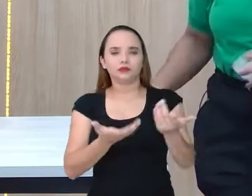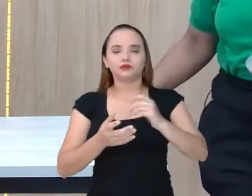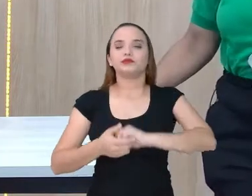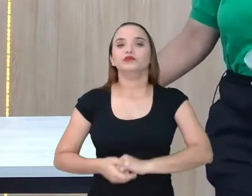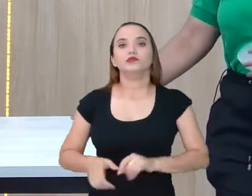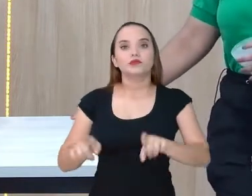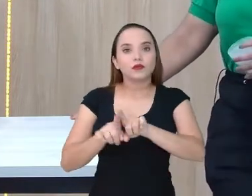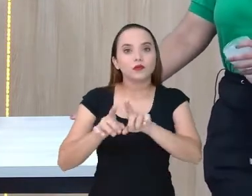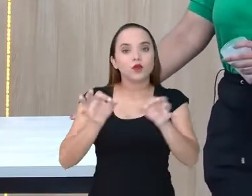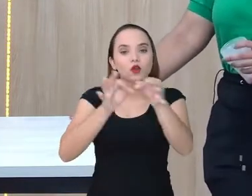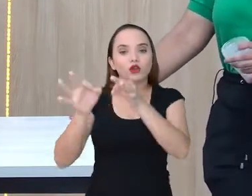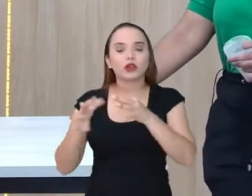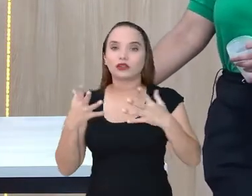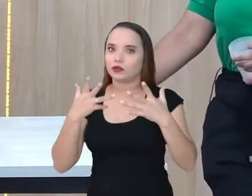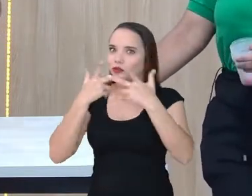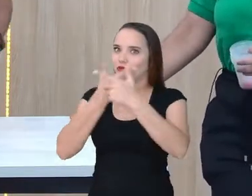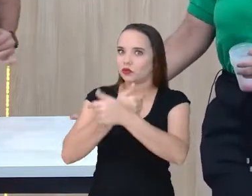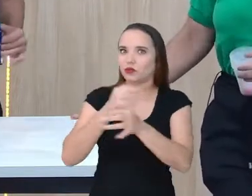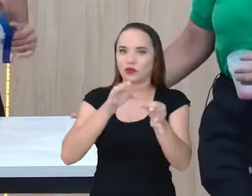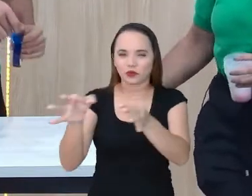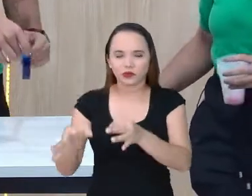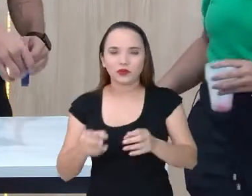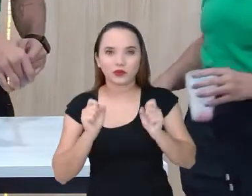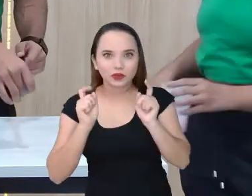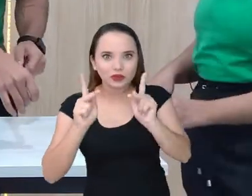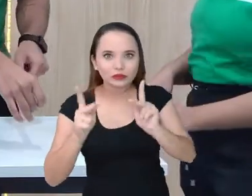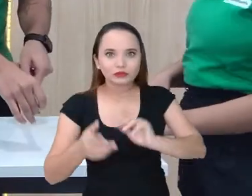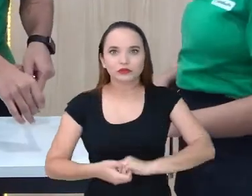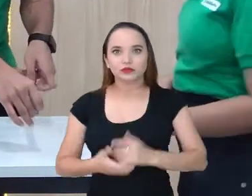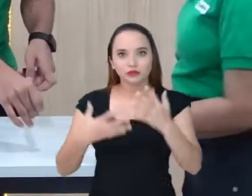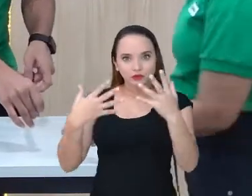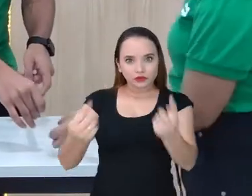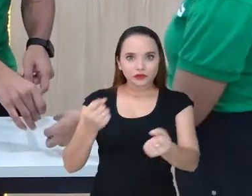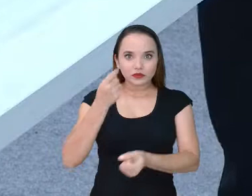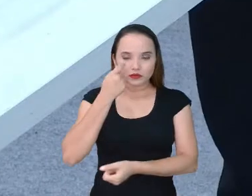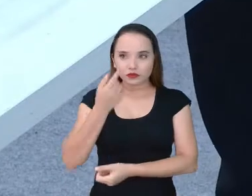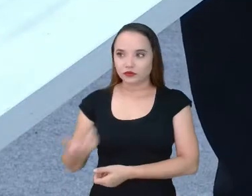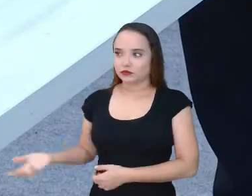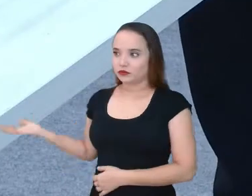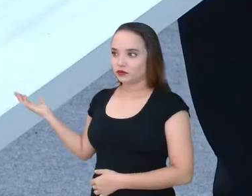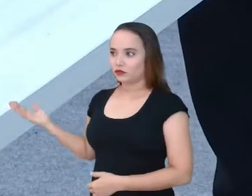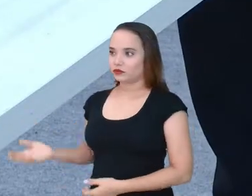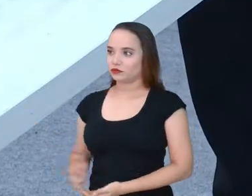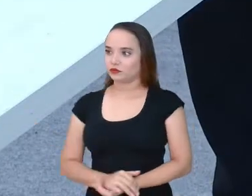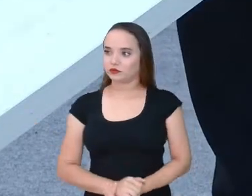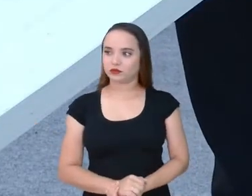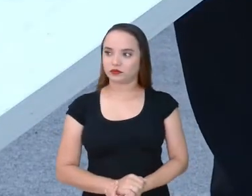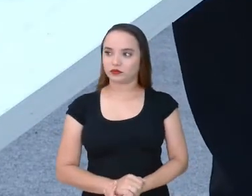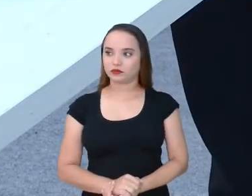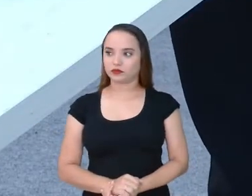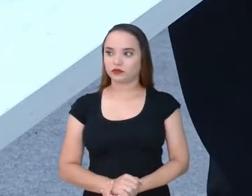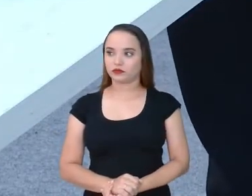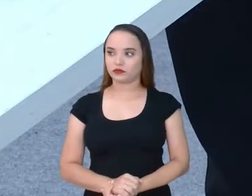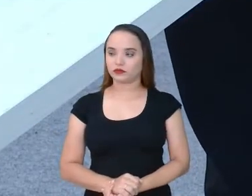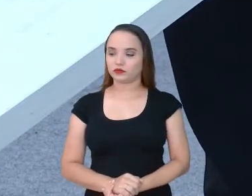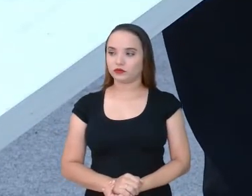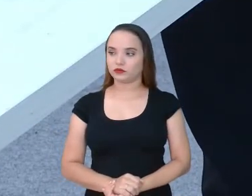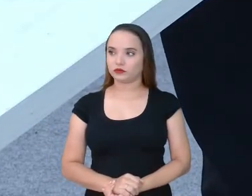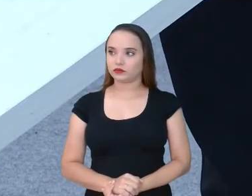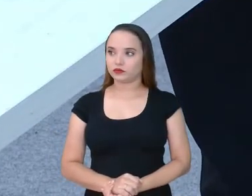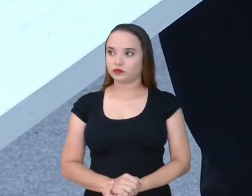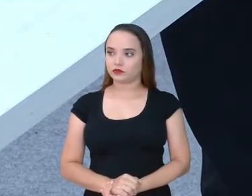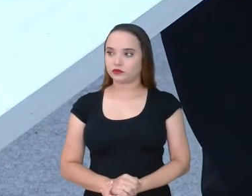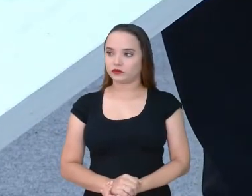tudo lá bonitinho e bem organizado. Até... Vamos embora. Fazer aqui. Vamos. Me diz qual plano isso tu vai fazendo aí.